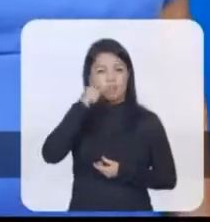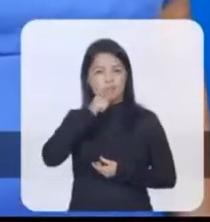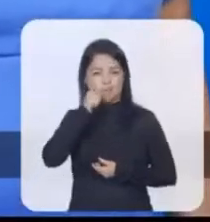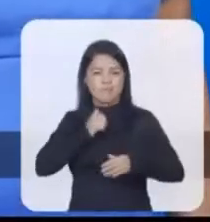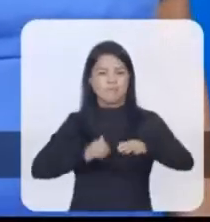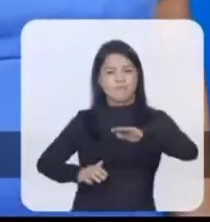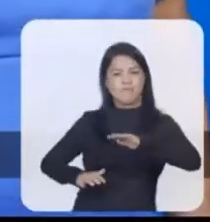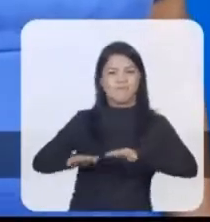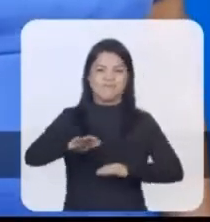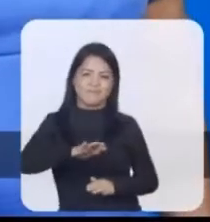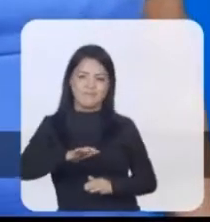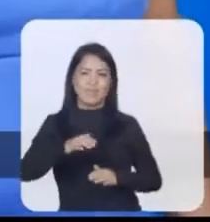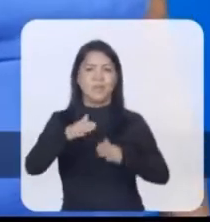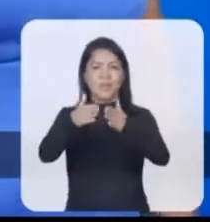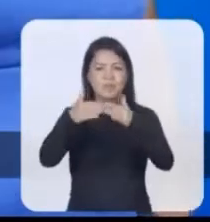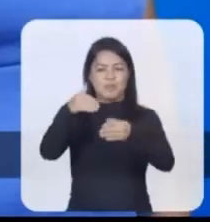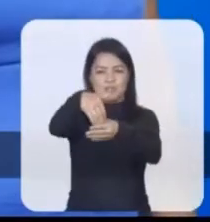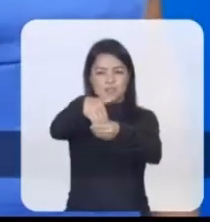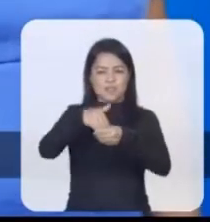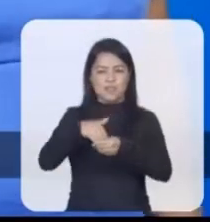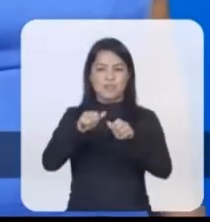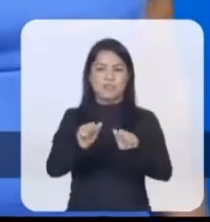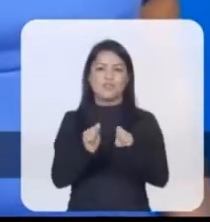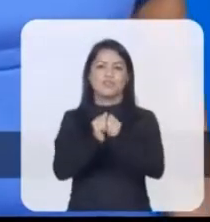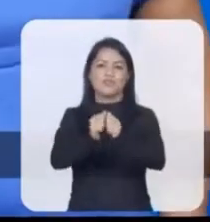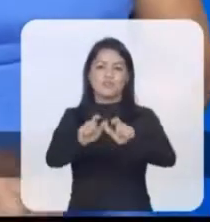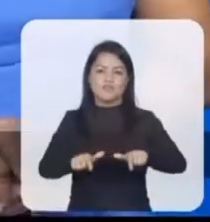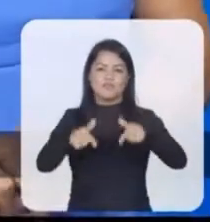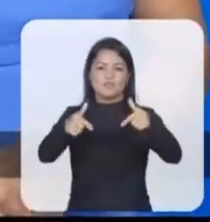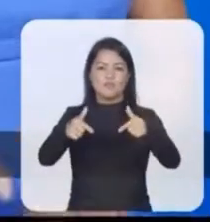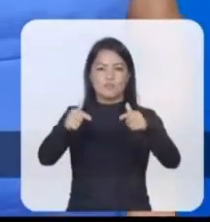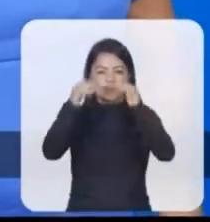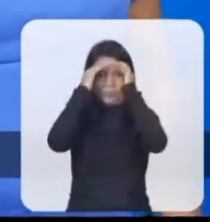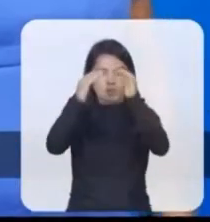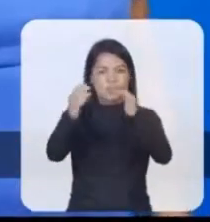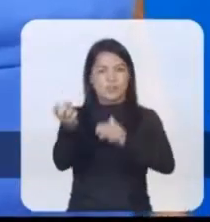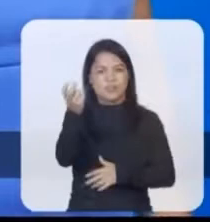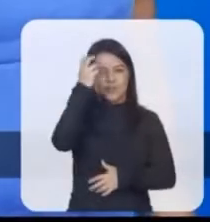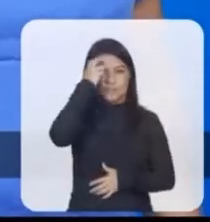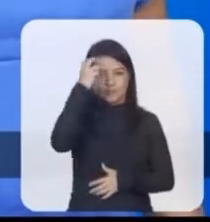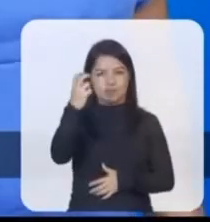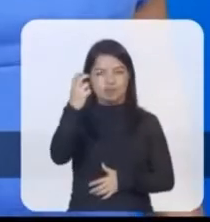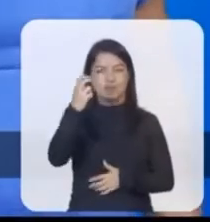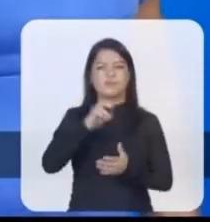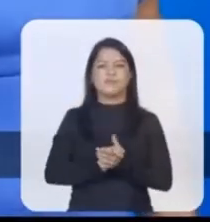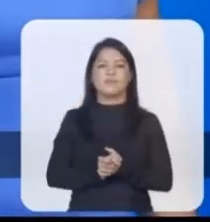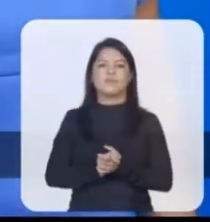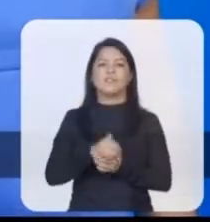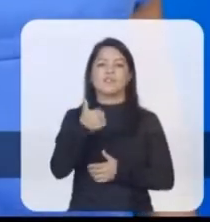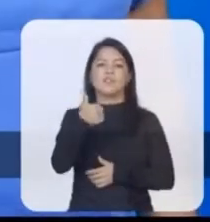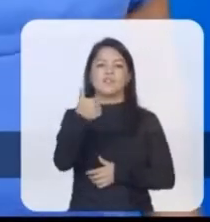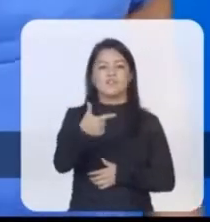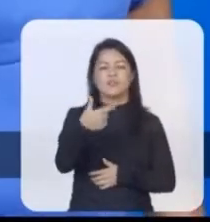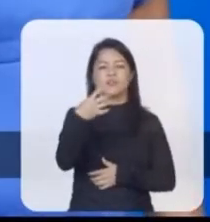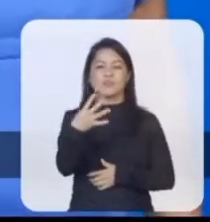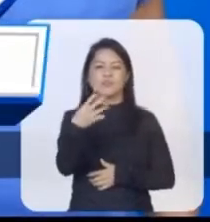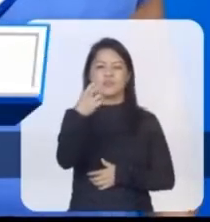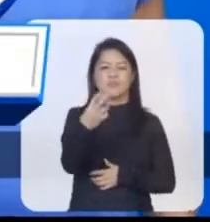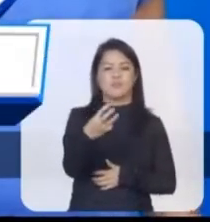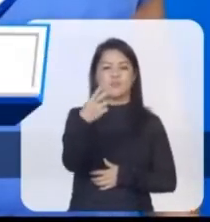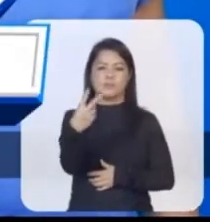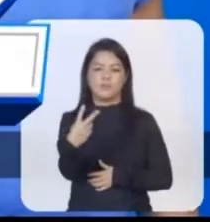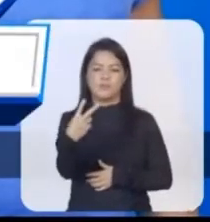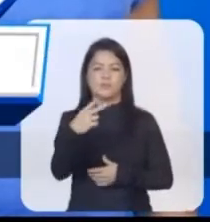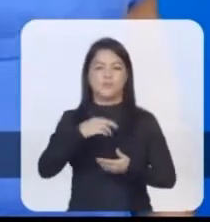Sou Maria da Capoeira. Conto com o seu voto para que possamos de mão dadas lutar por uma cidade onde podemos ser mais felizes. Vote